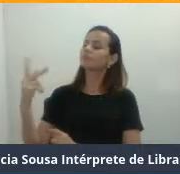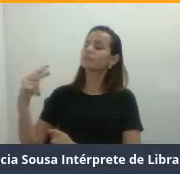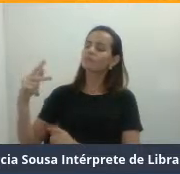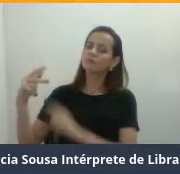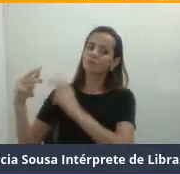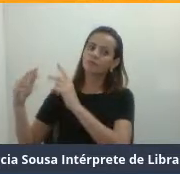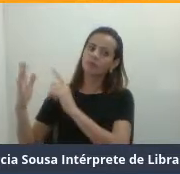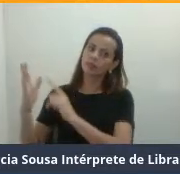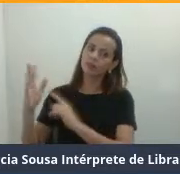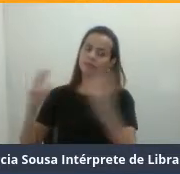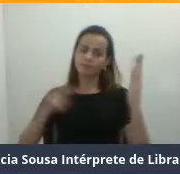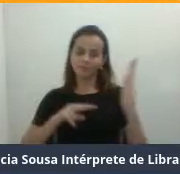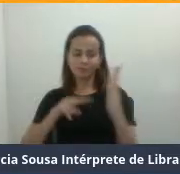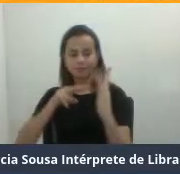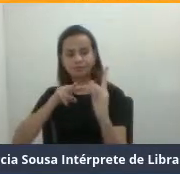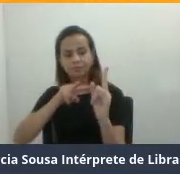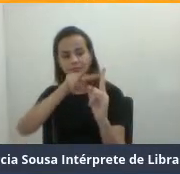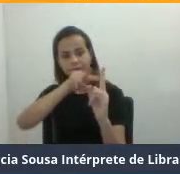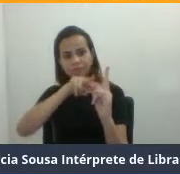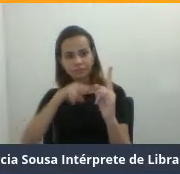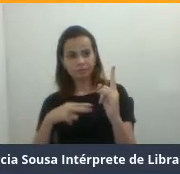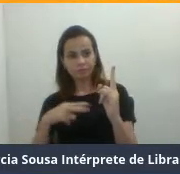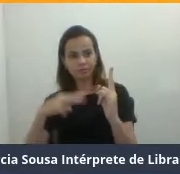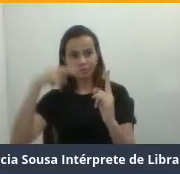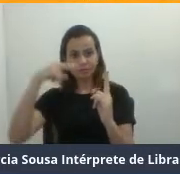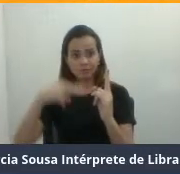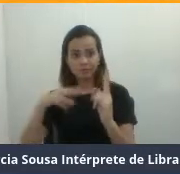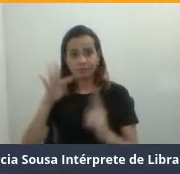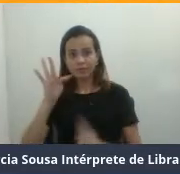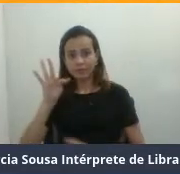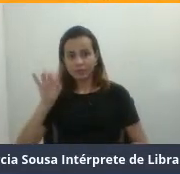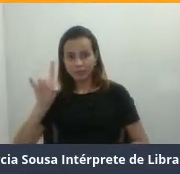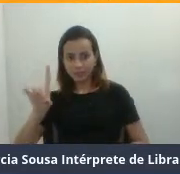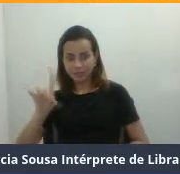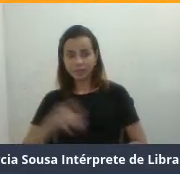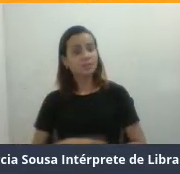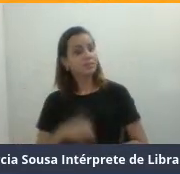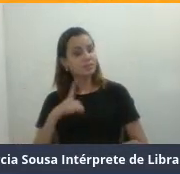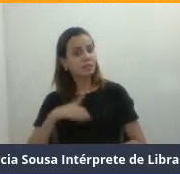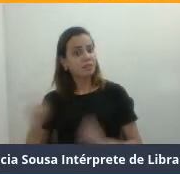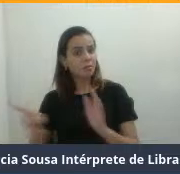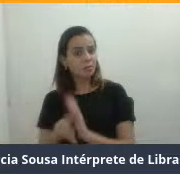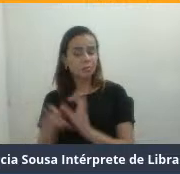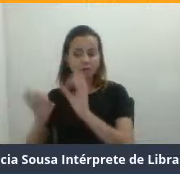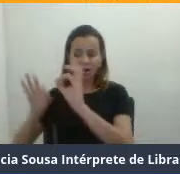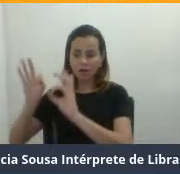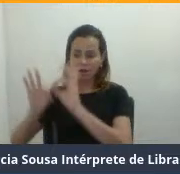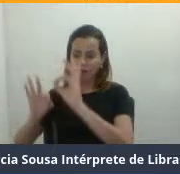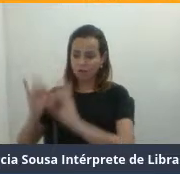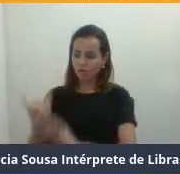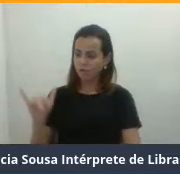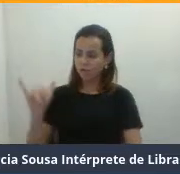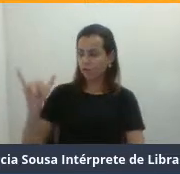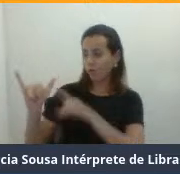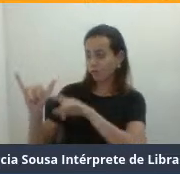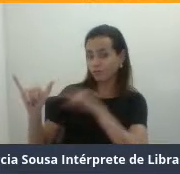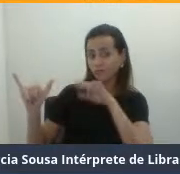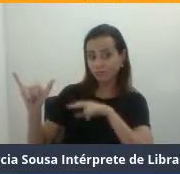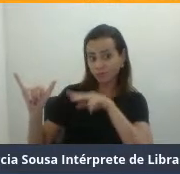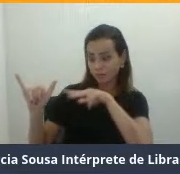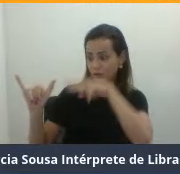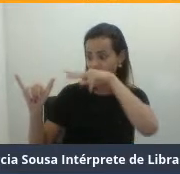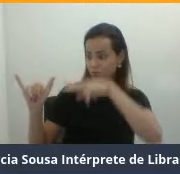Bom, vocês viram que o ovário tem uma estrutura própria. Então, que foi feito? Hoje em dia, com as impressões